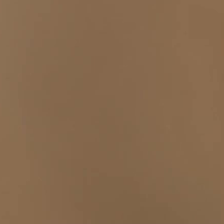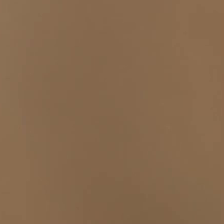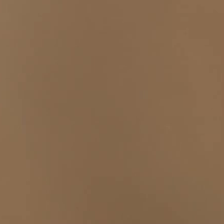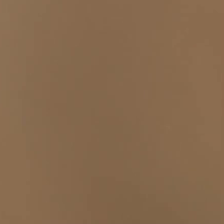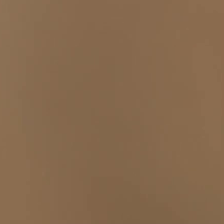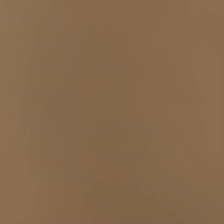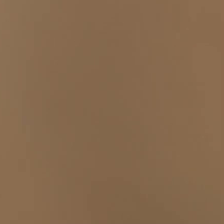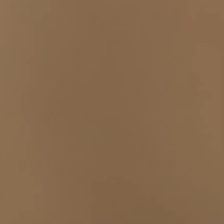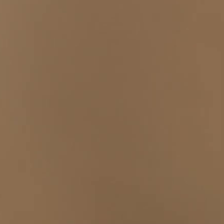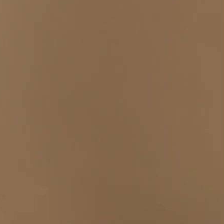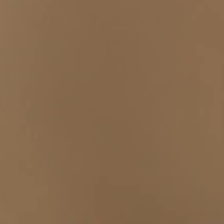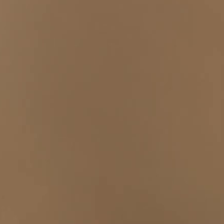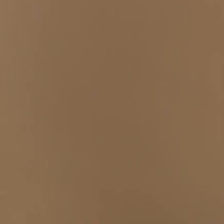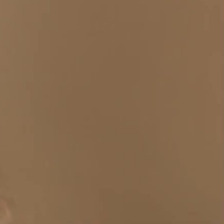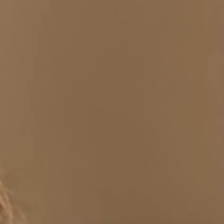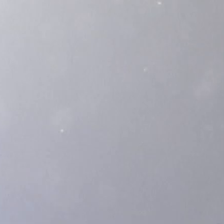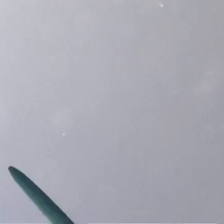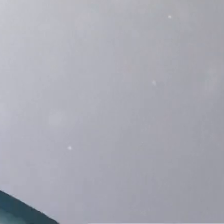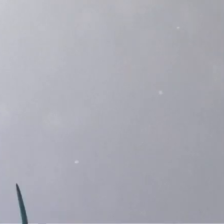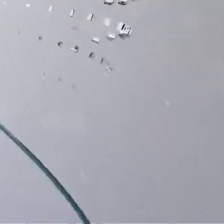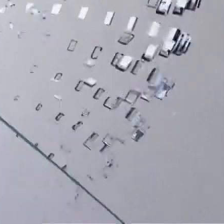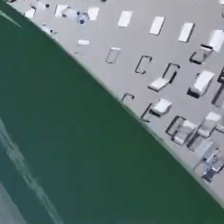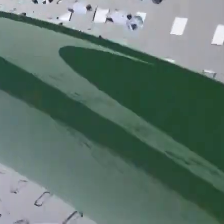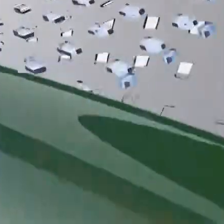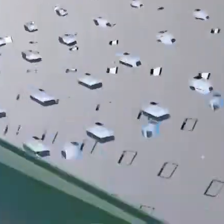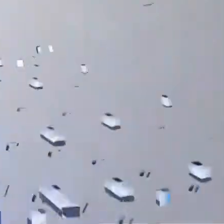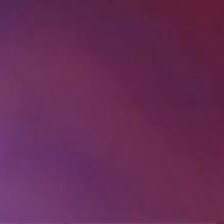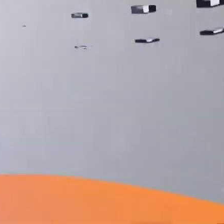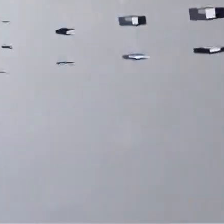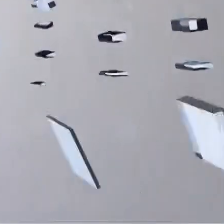No Crusto, você...